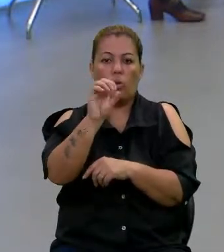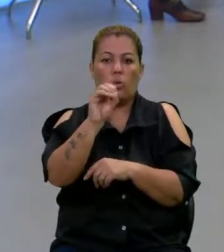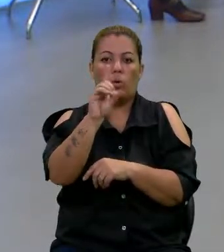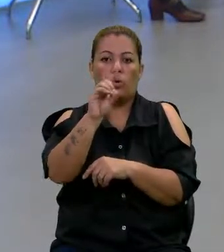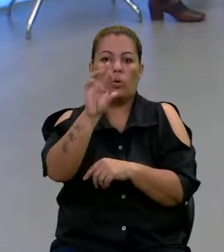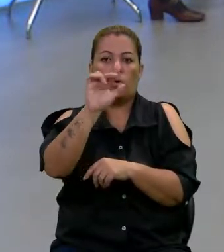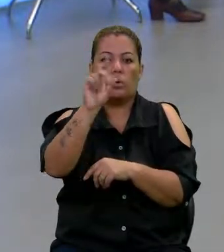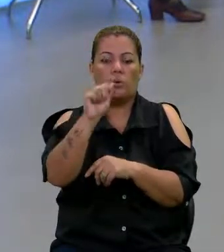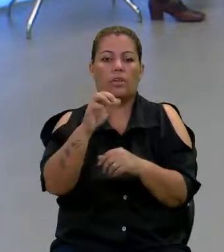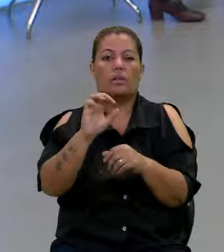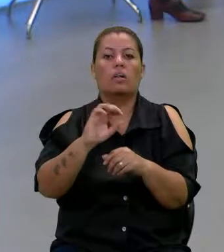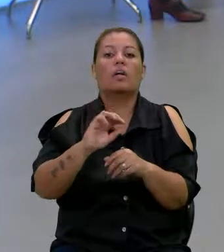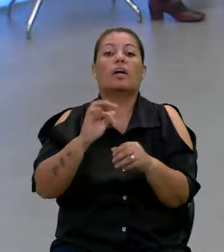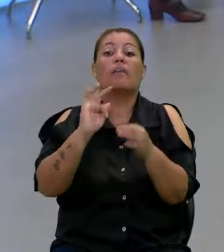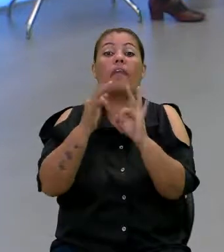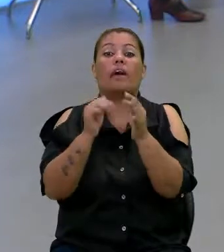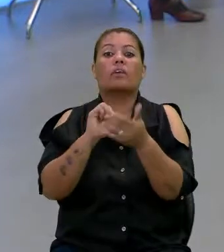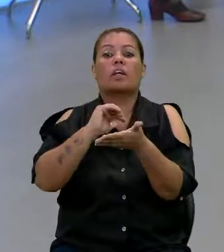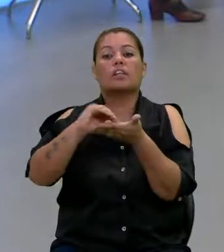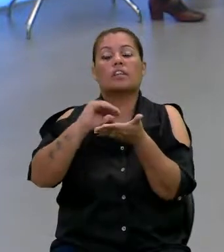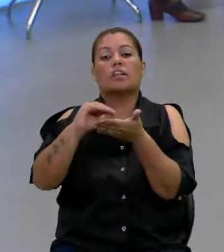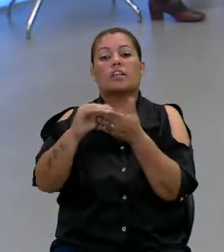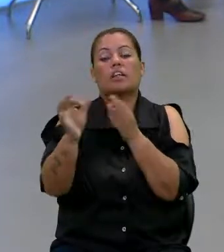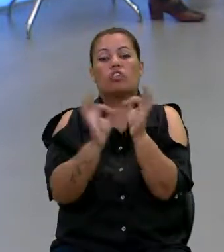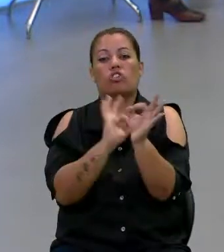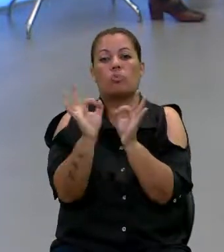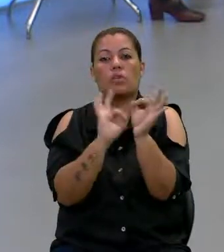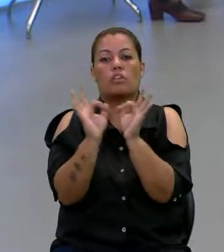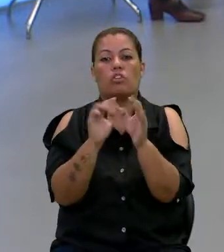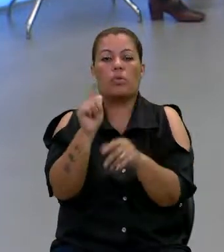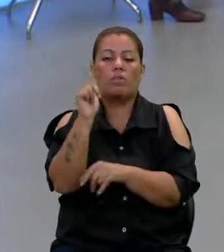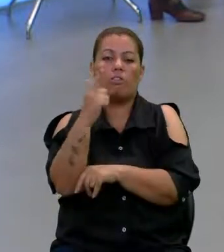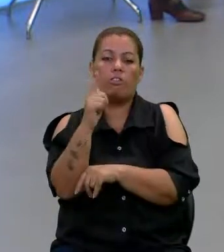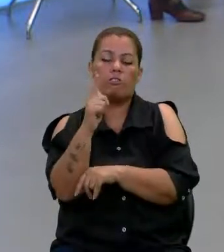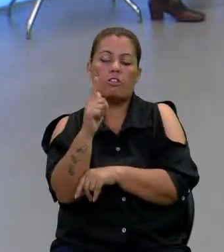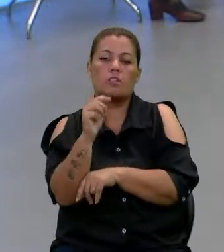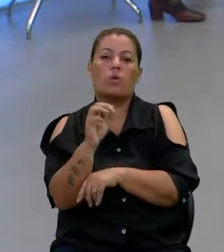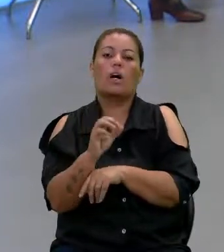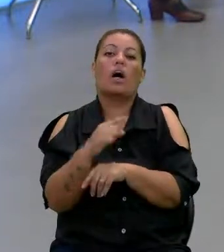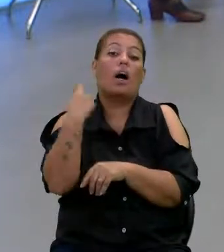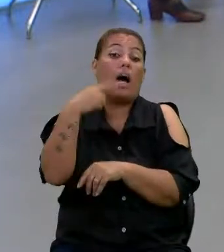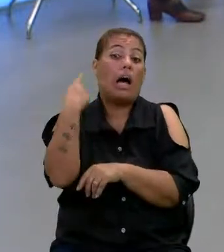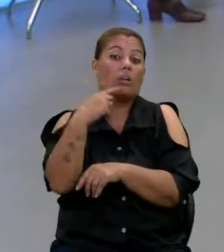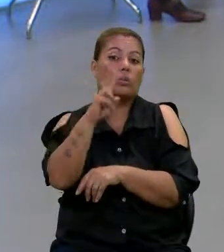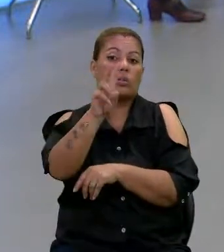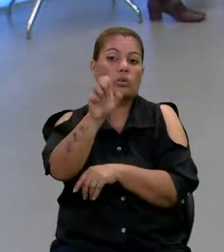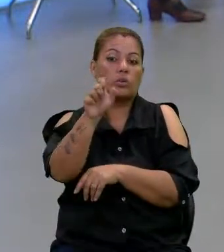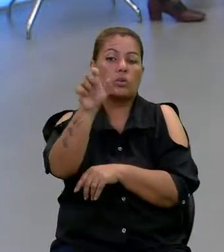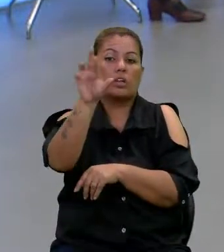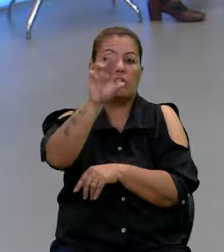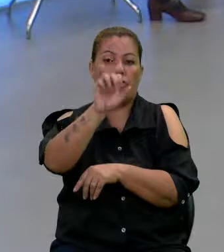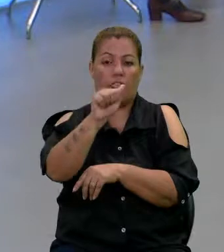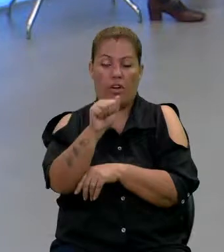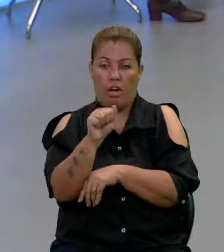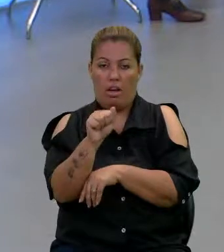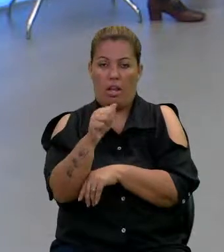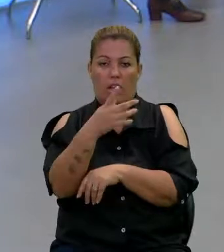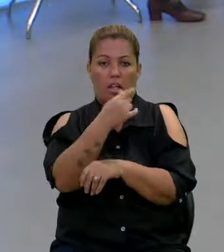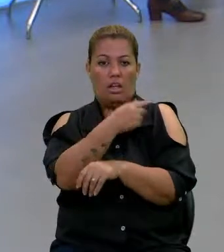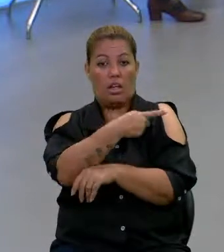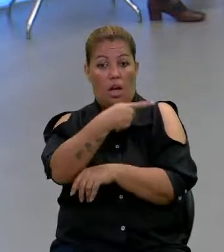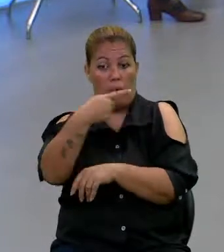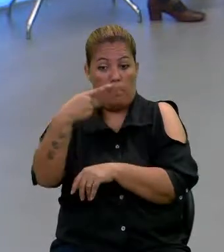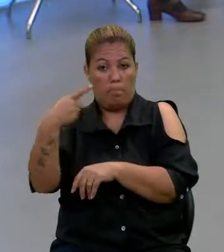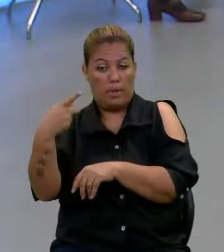de novo, técnico da Secretaria de Planejamento e Gestão, a doutora Vera, que é presidente